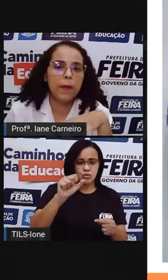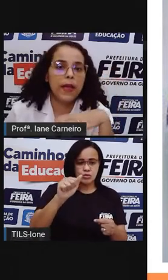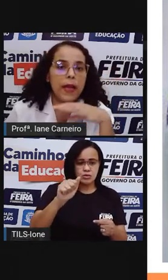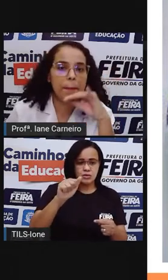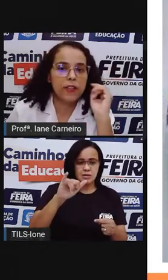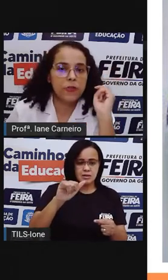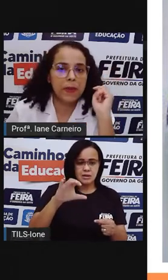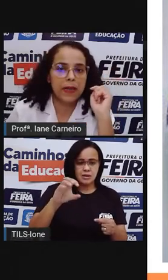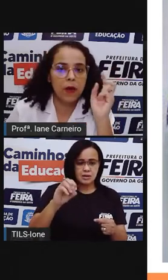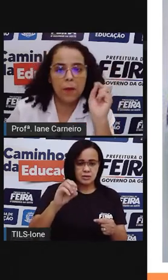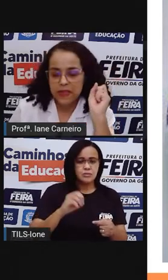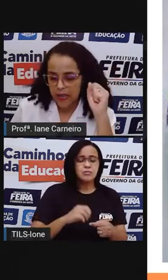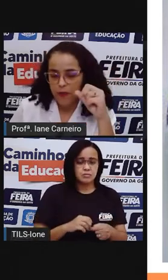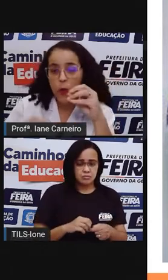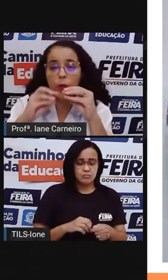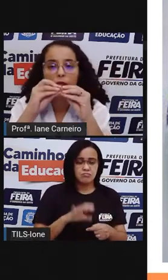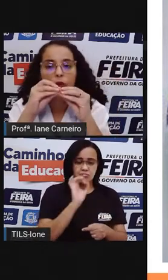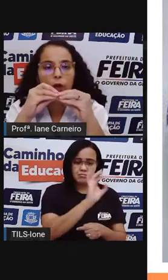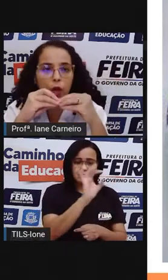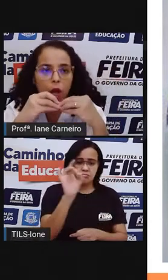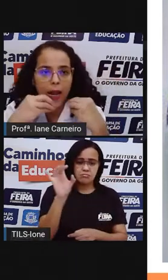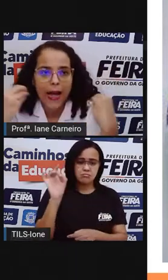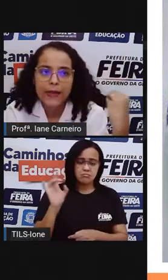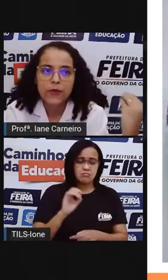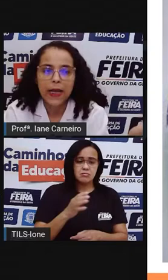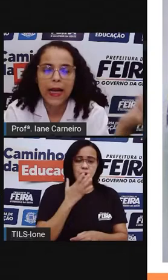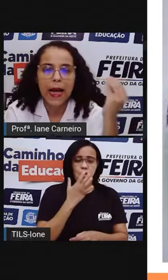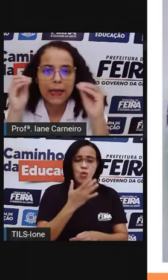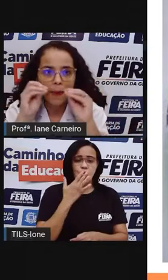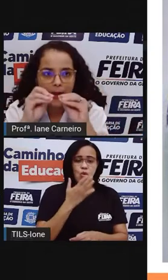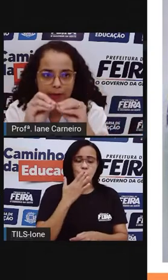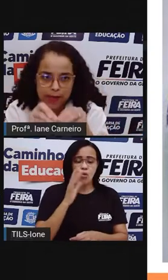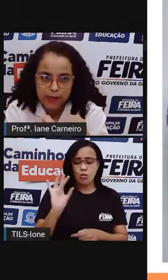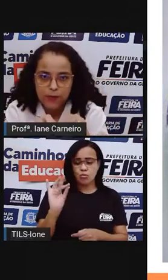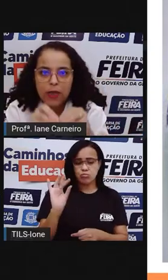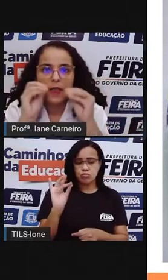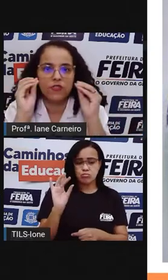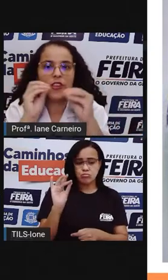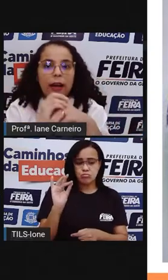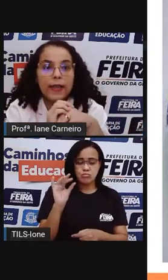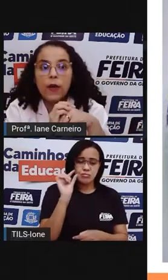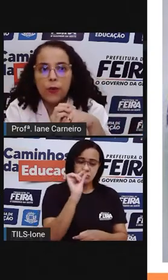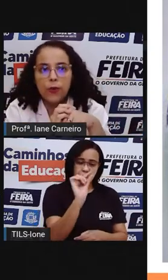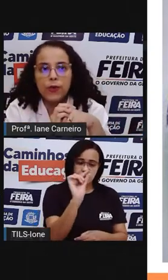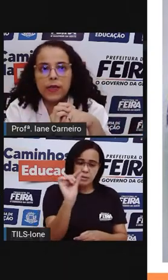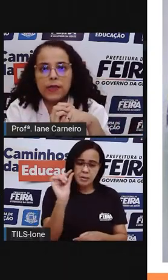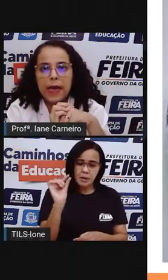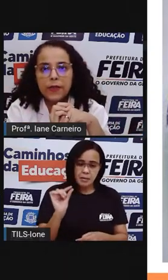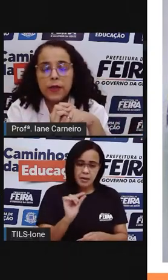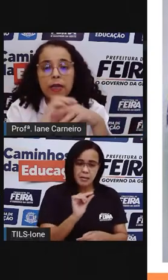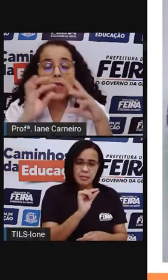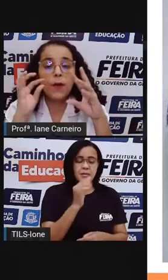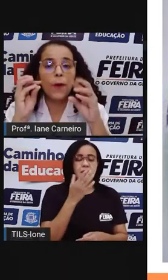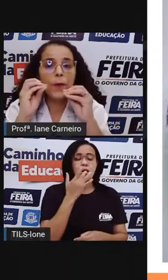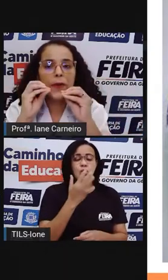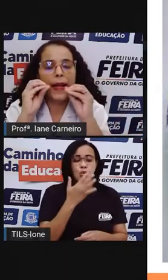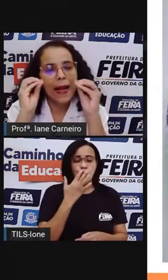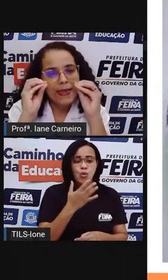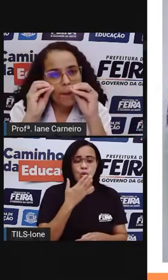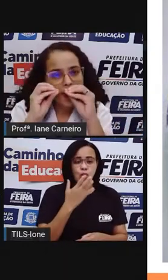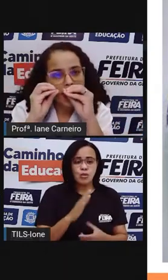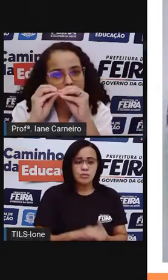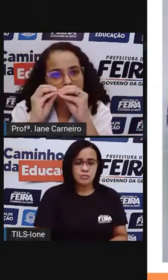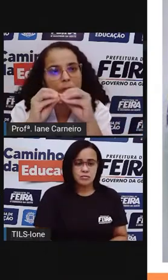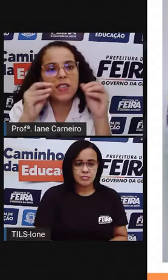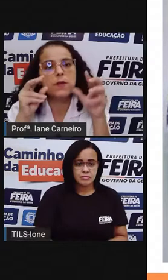parte vermelha e a parte branca. Observem como foi colado, né? Cada pedacinho de cada cor, tá certo? E como, né?